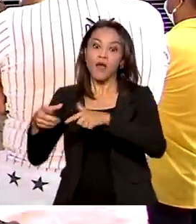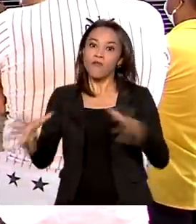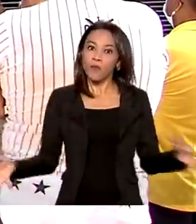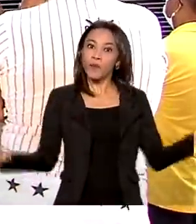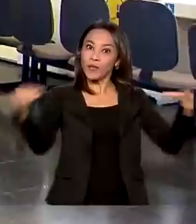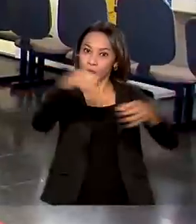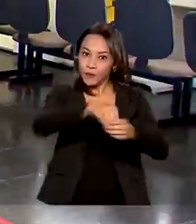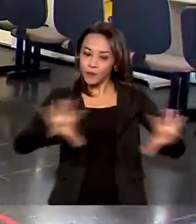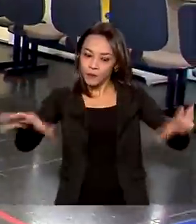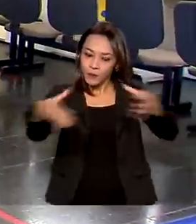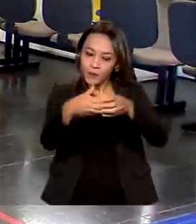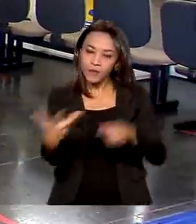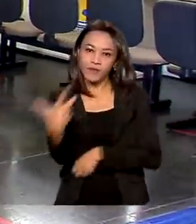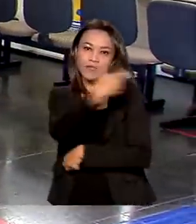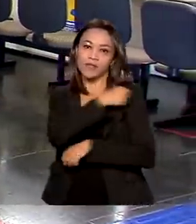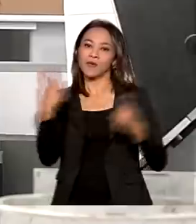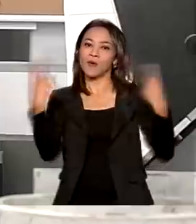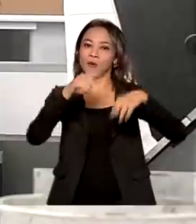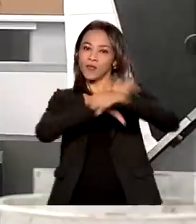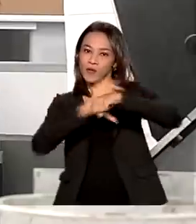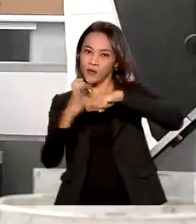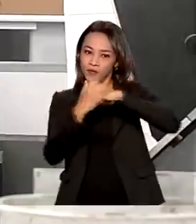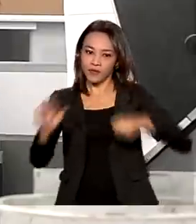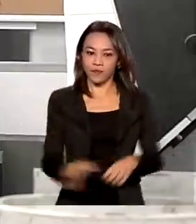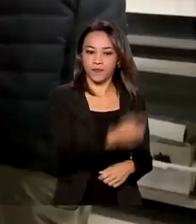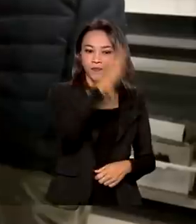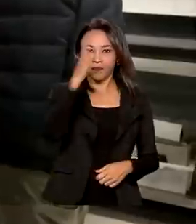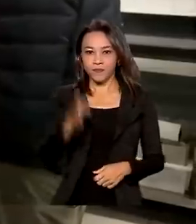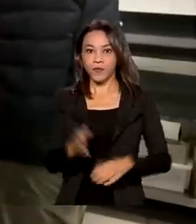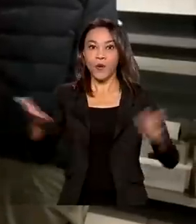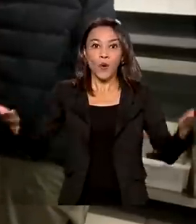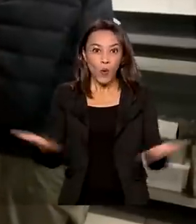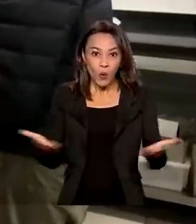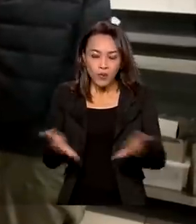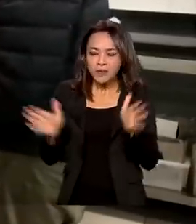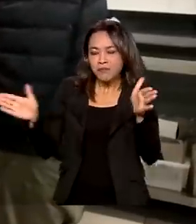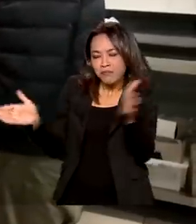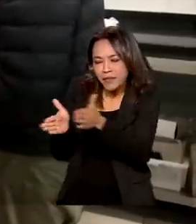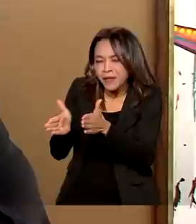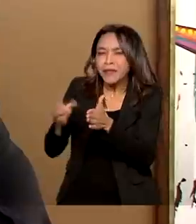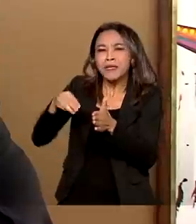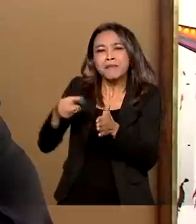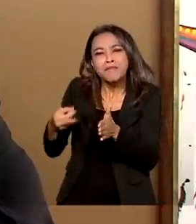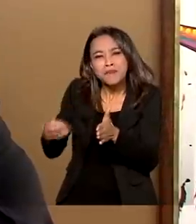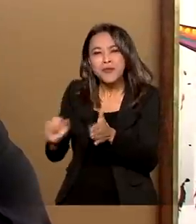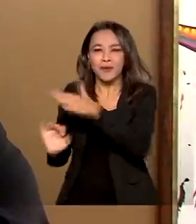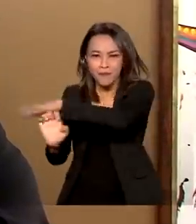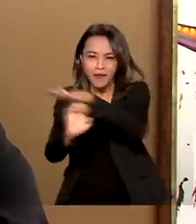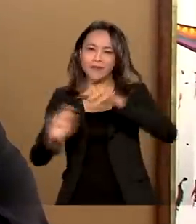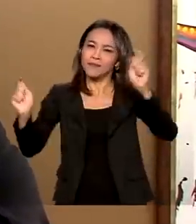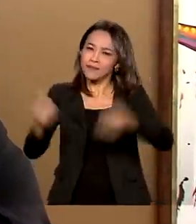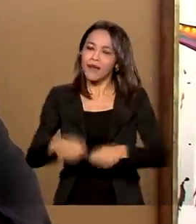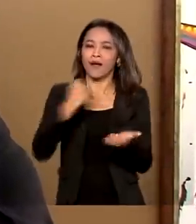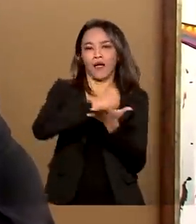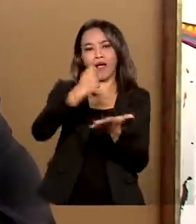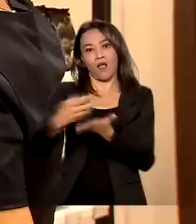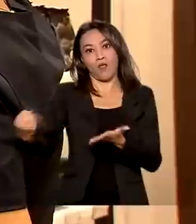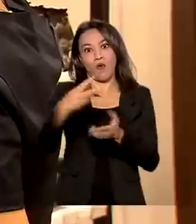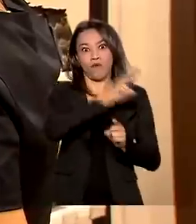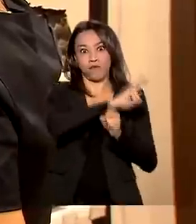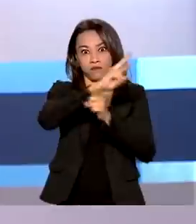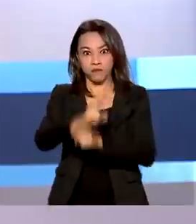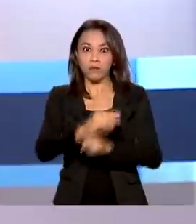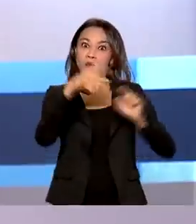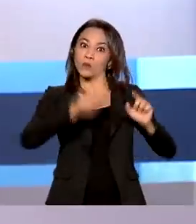vacinação contra a Covid-19. A partir de hoje, micro e pequenas empresas já podem contratar novos financiamentos pelo